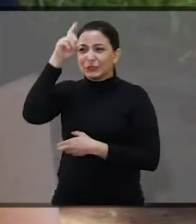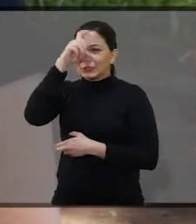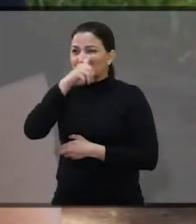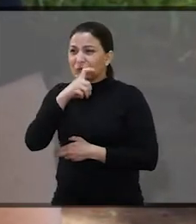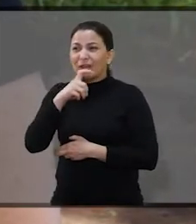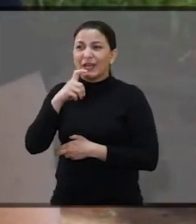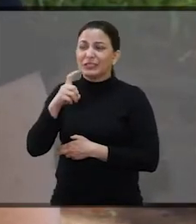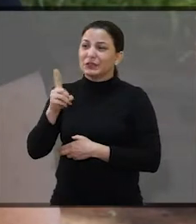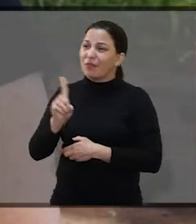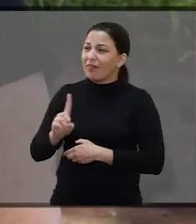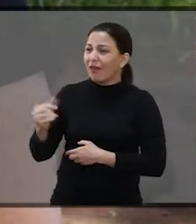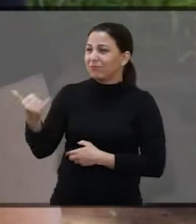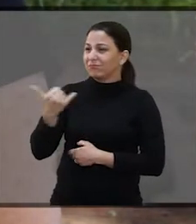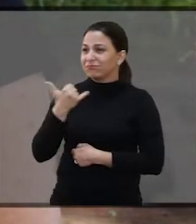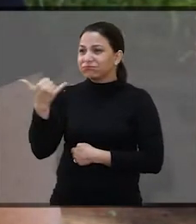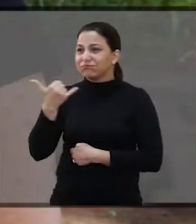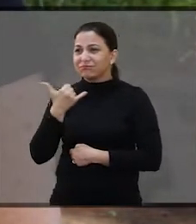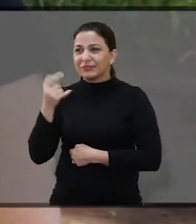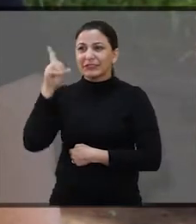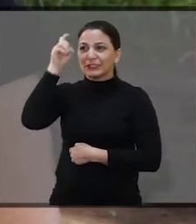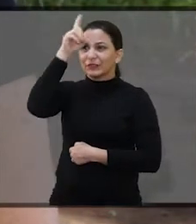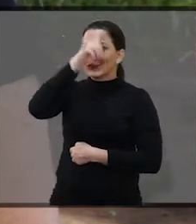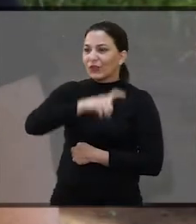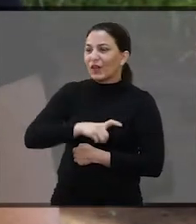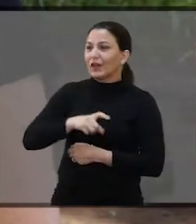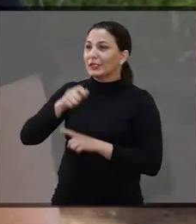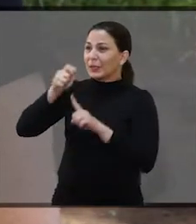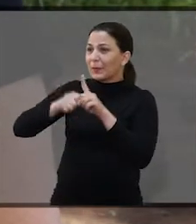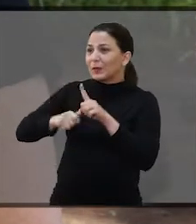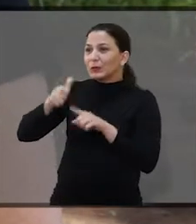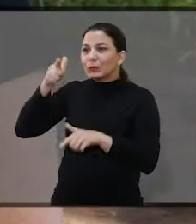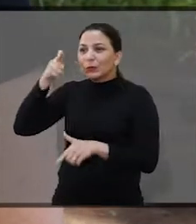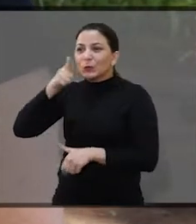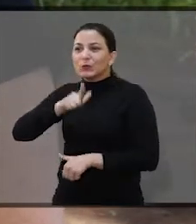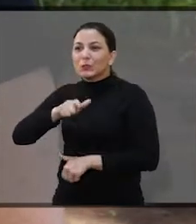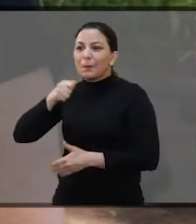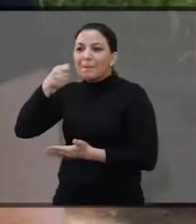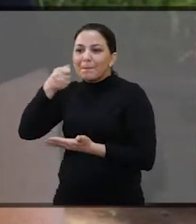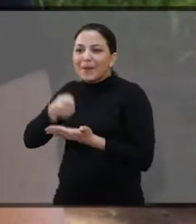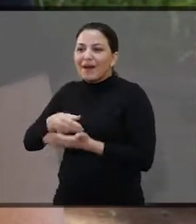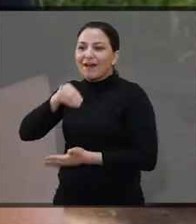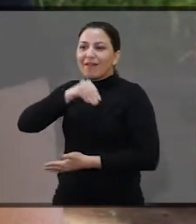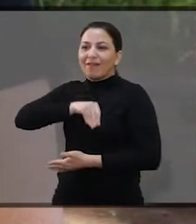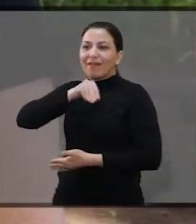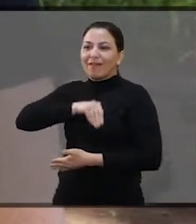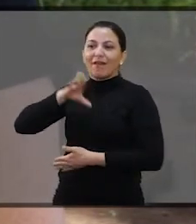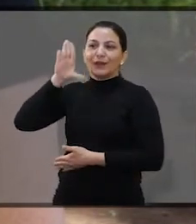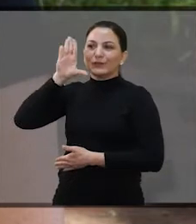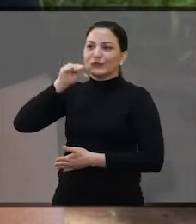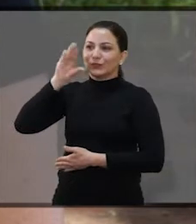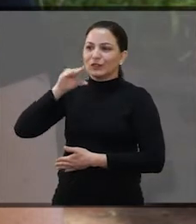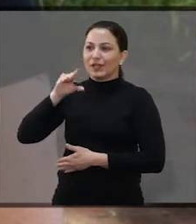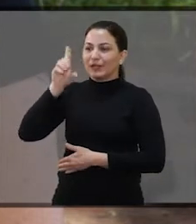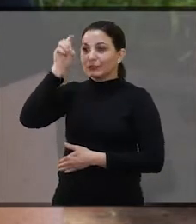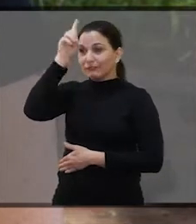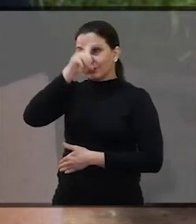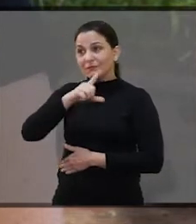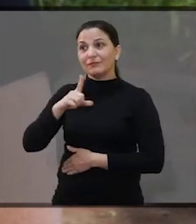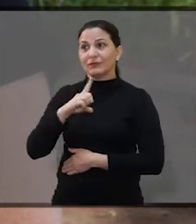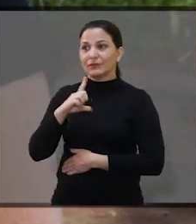recebo muito não. Eu tenho muita dificuldade. Tem mês aqui que eu não tenho dinheiro para pagar os funcionários.